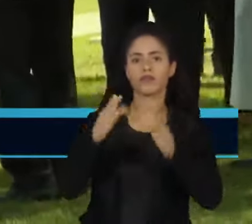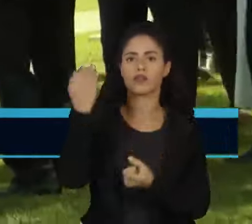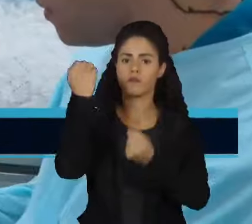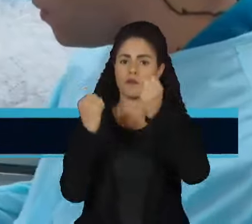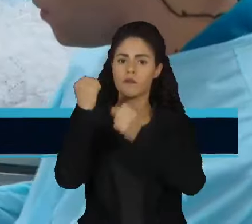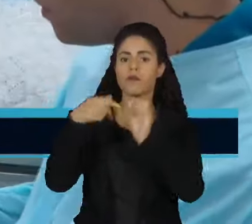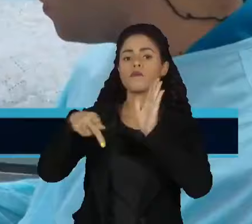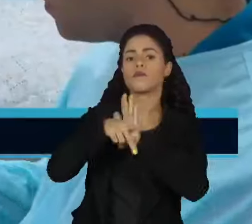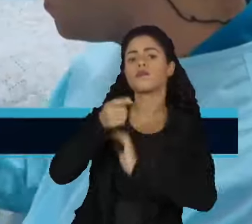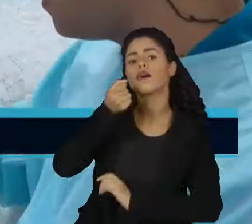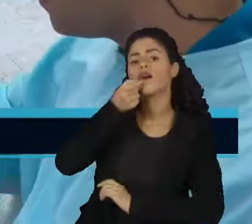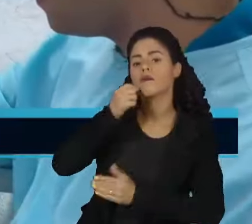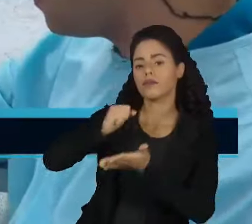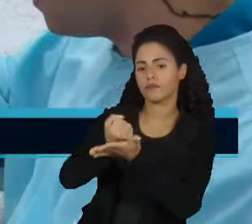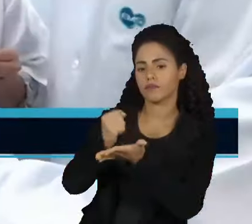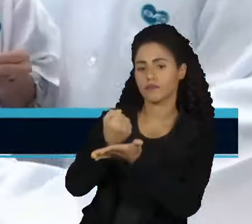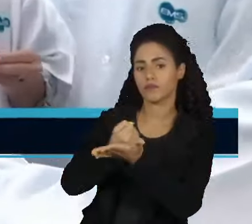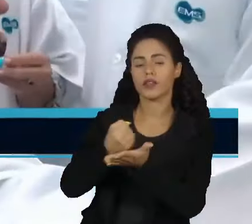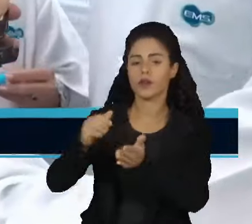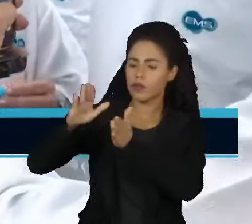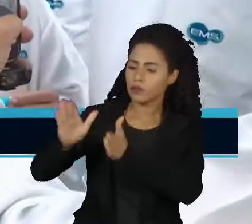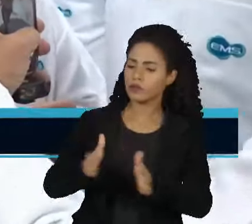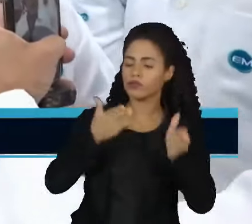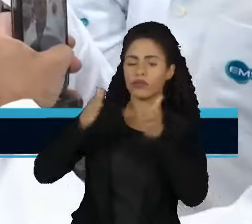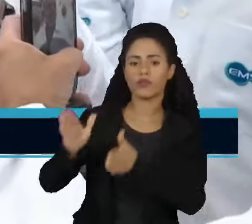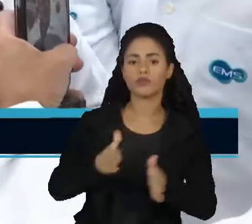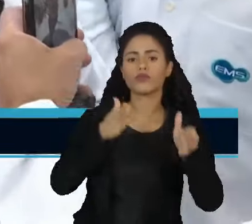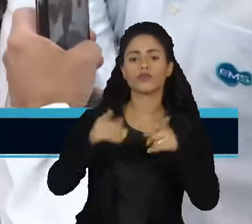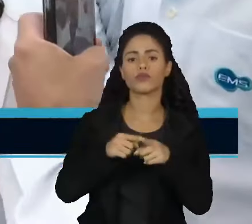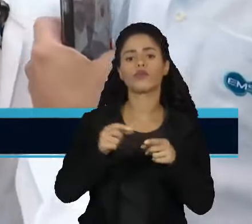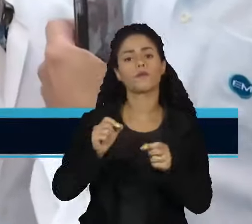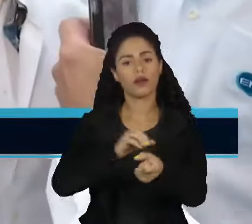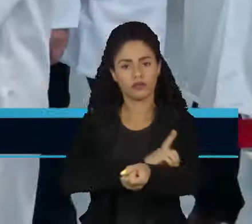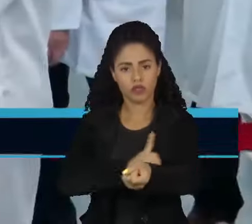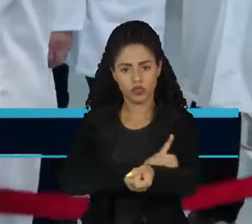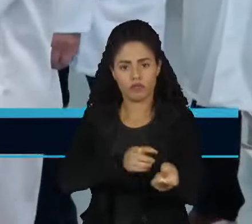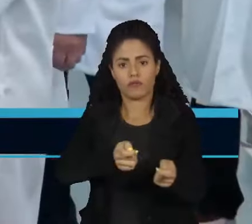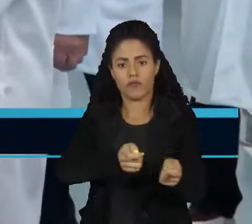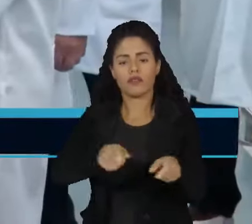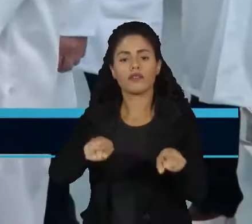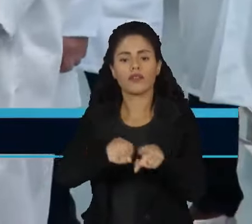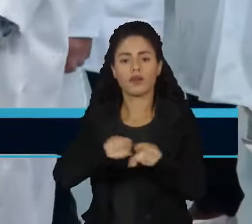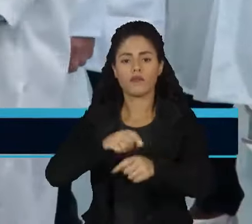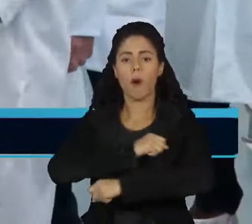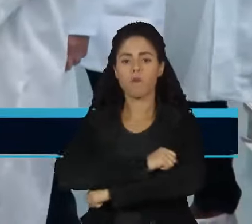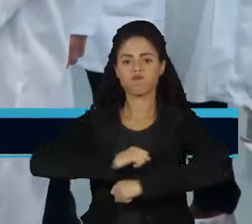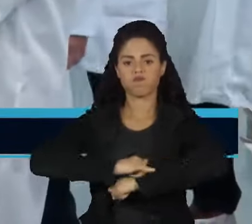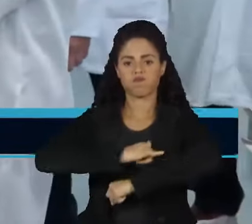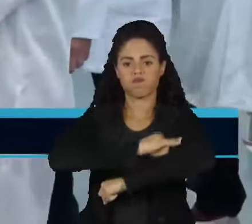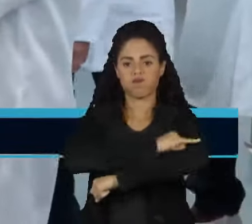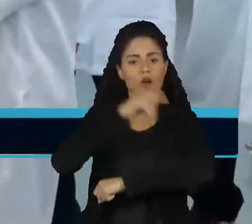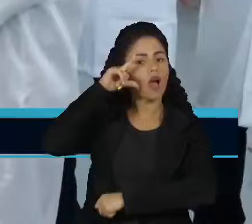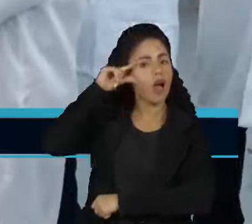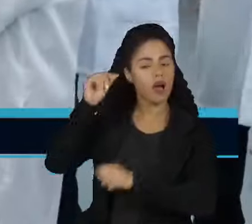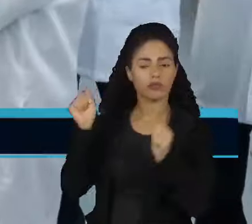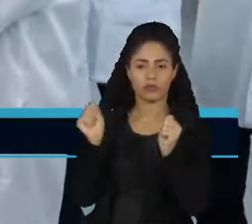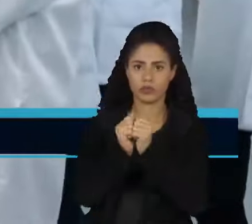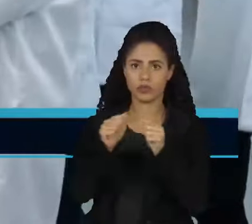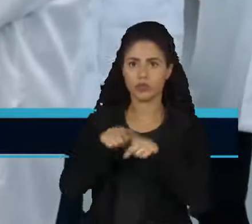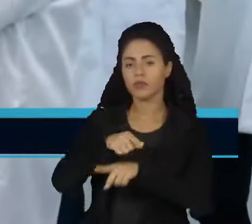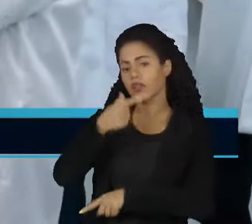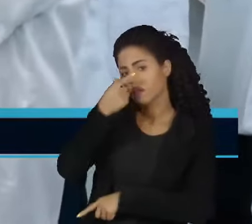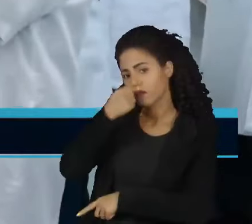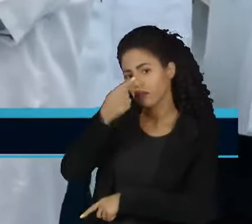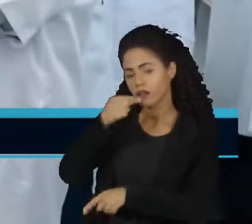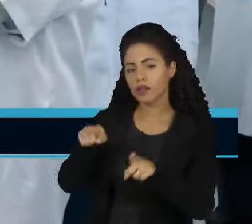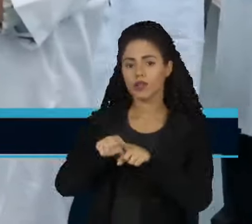farmacêutica. A unidade dá a produzir medicamentos contra diabetes e obesidade. A primeira-dama, Janja, o vice-presidente, Geraldo